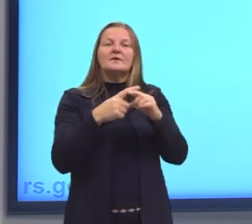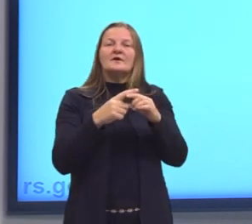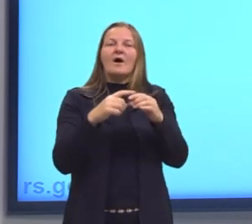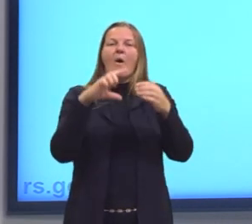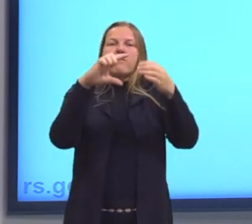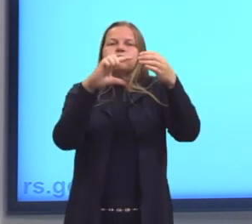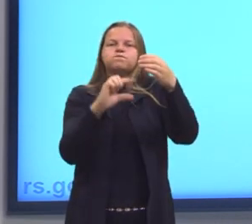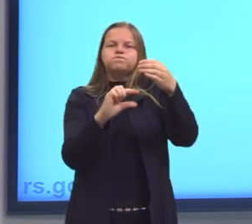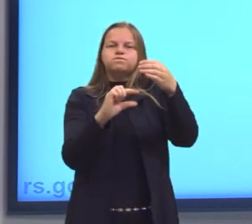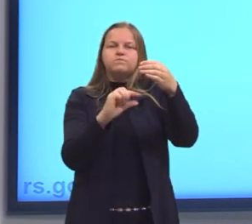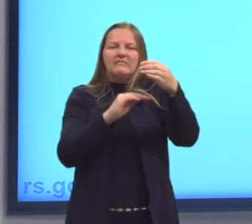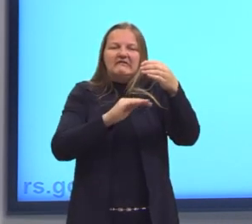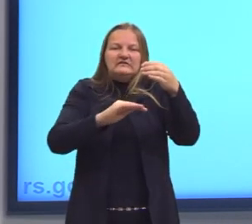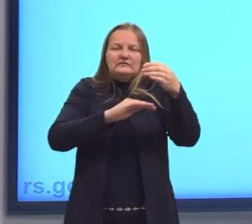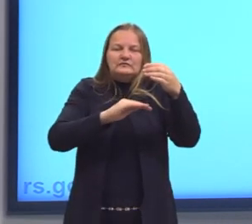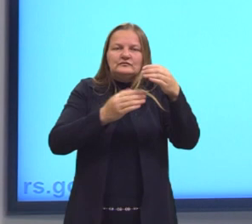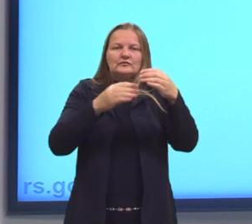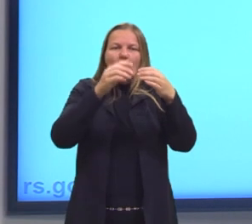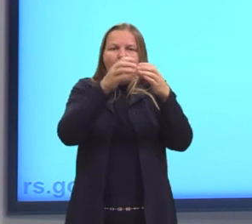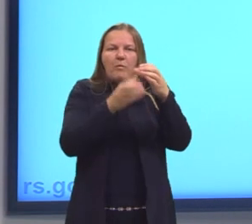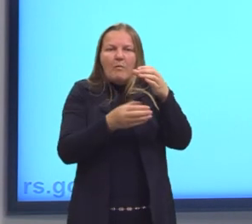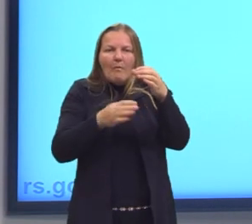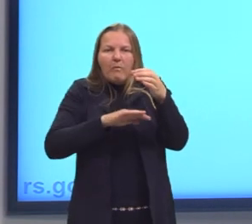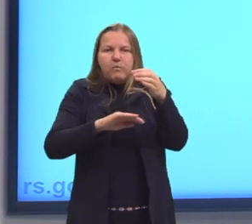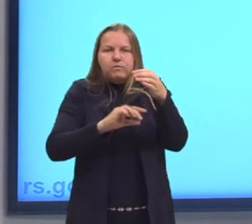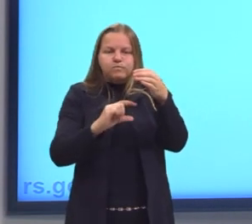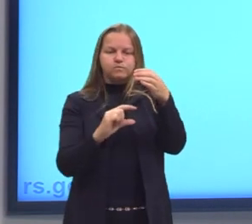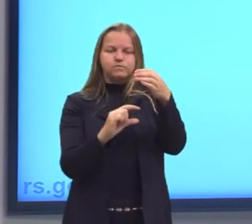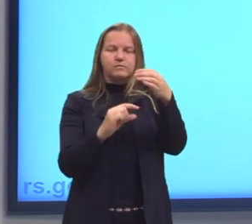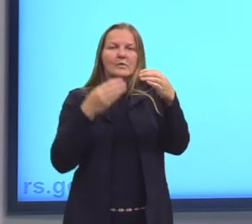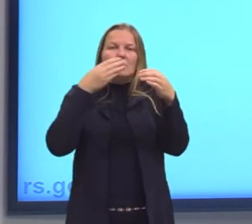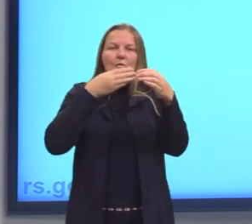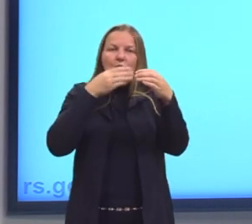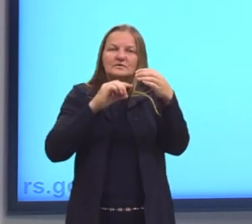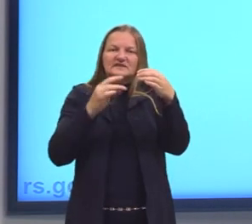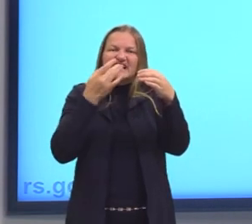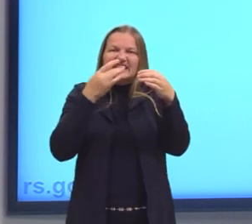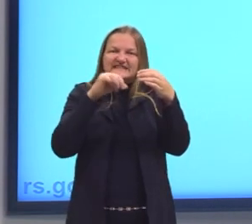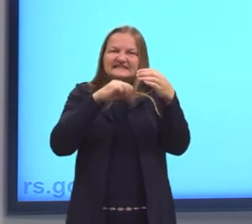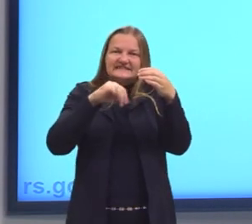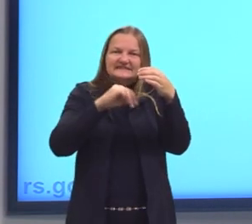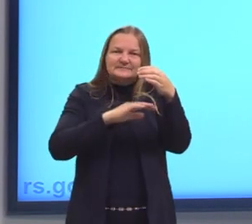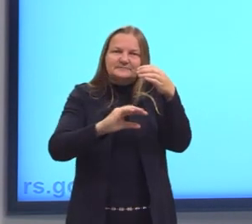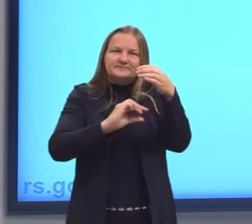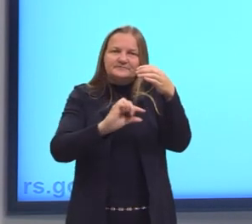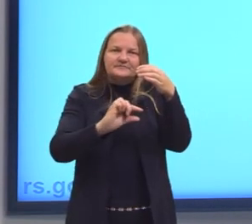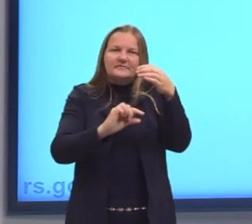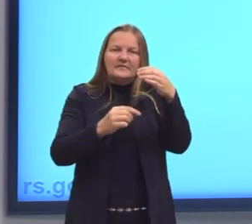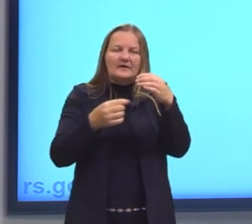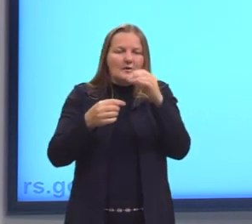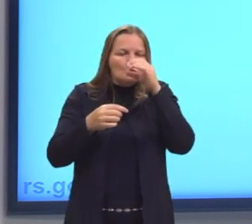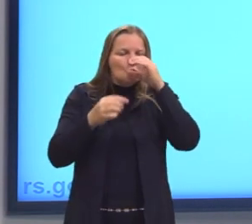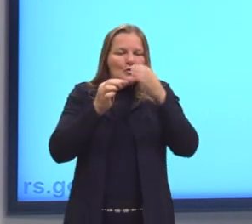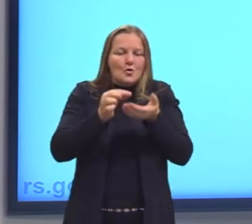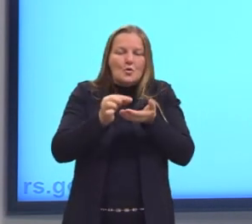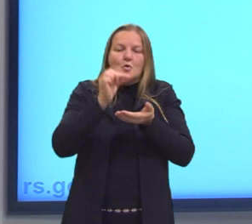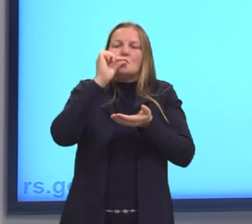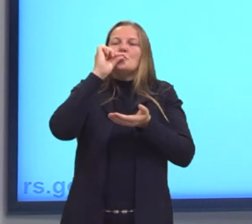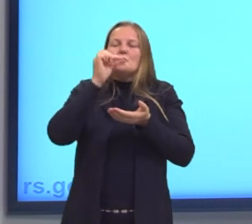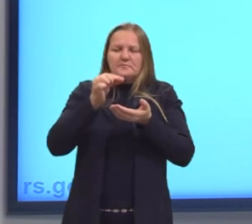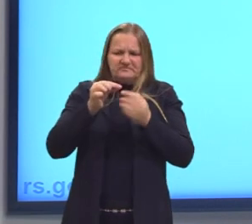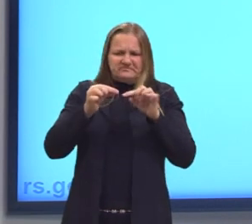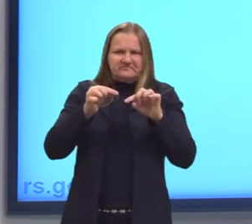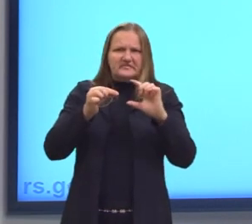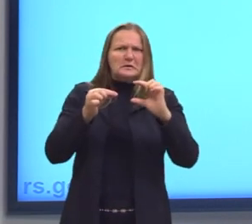aquela película no fundo de açúcar, aquela crosta no fundo de açúcar. Quando a gente termina de tomar o café, está ali a xícara cheia de